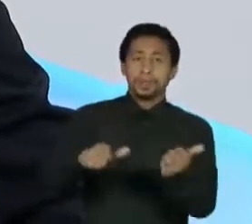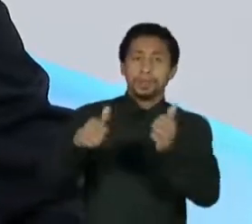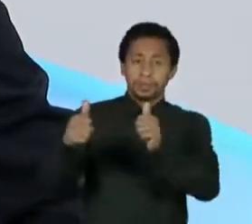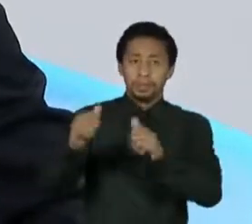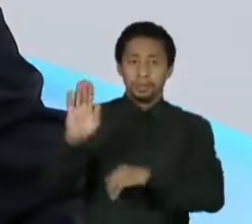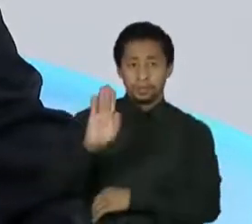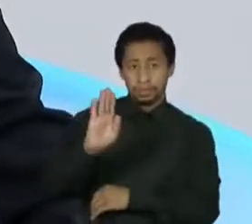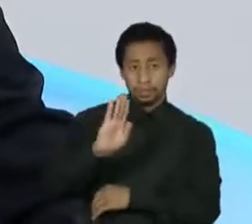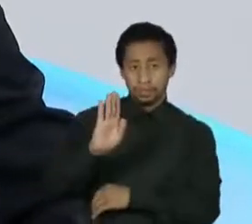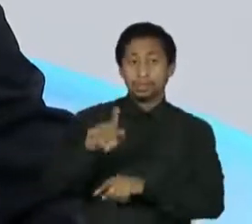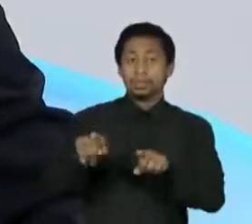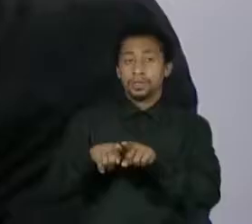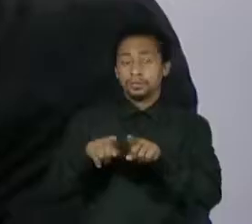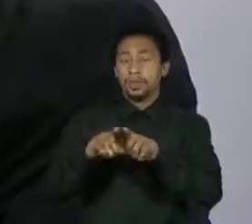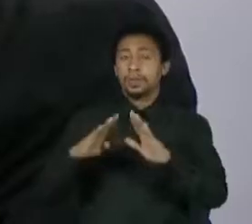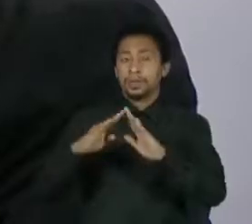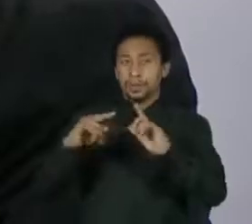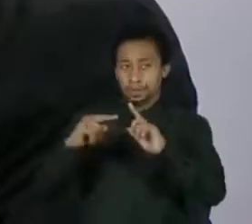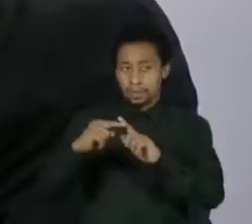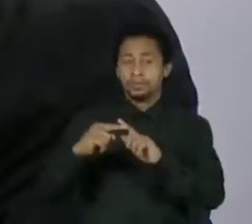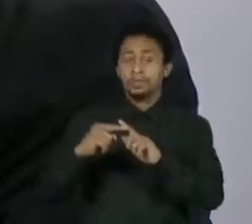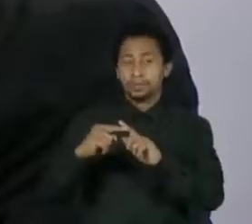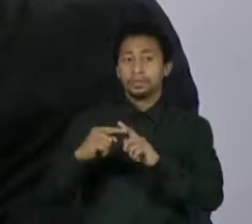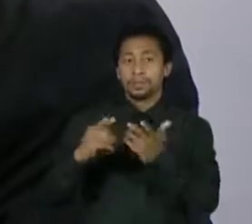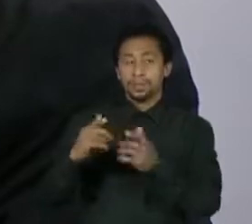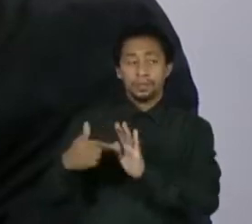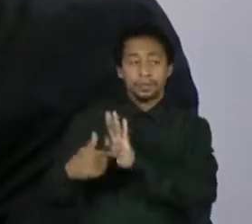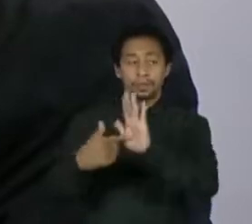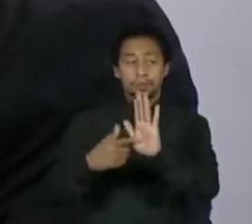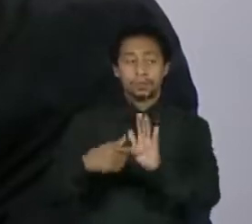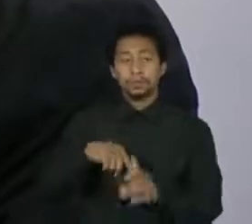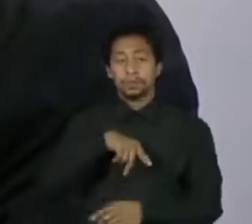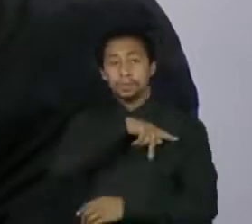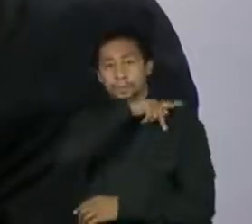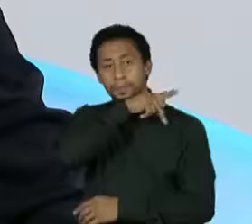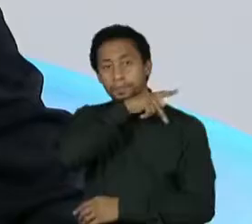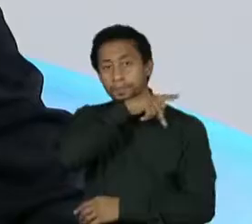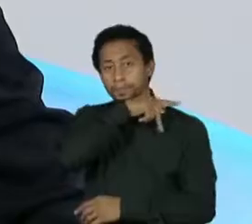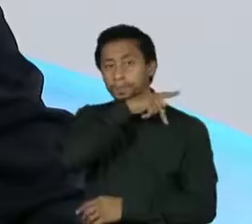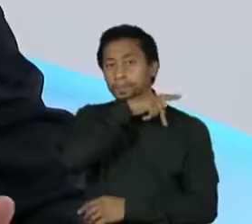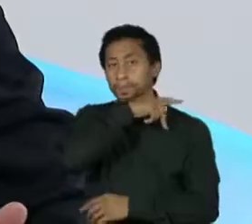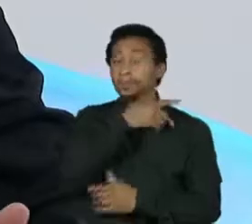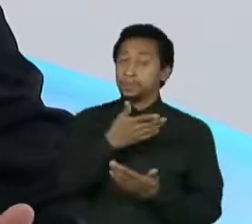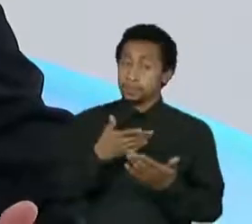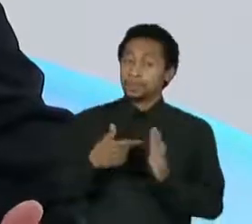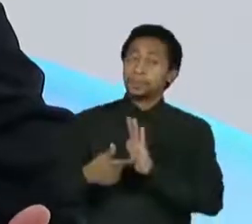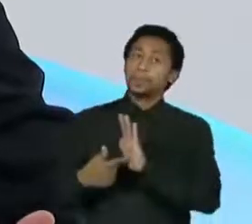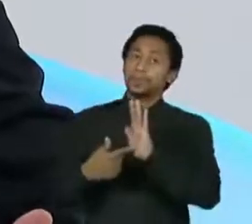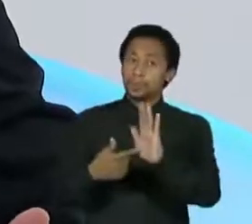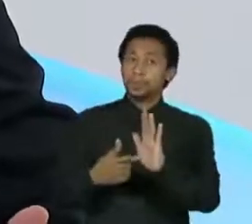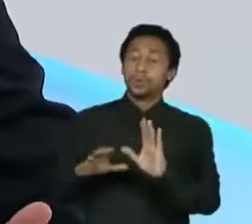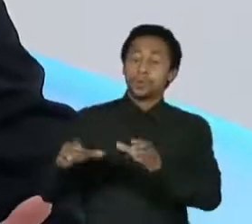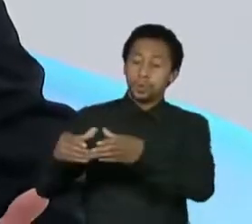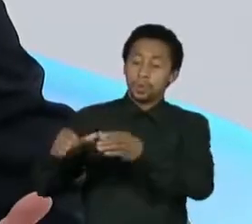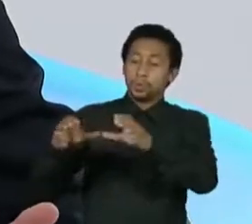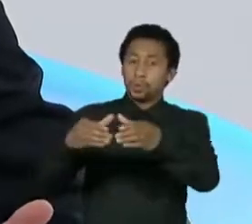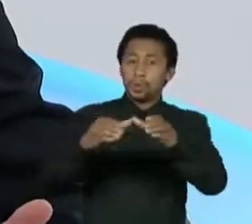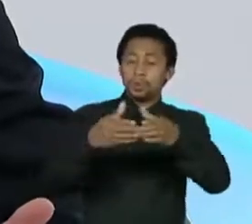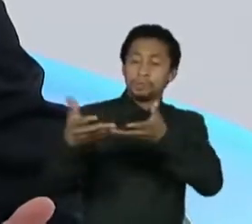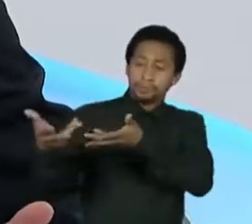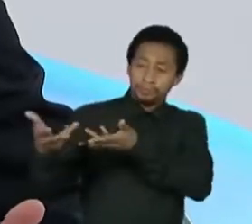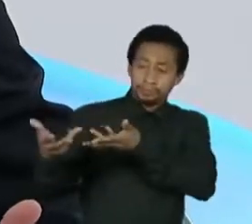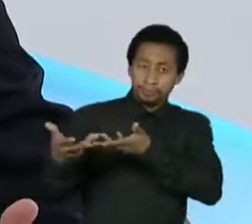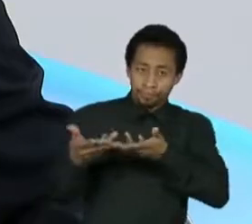igrejas presbiterianas, protestantes, que levaram vários grupos. Eu